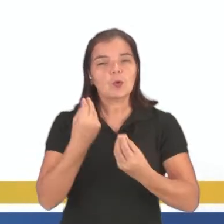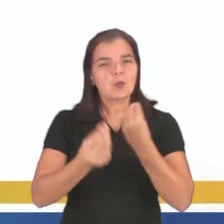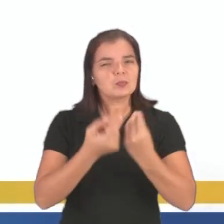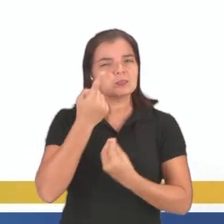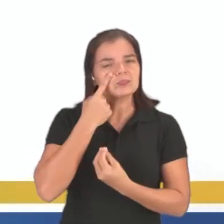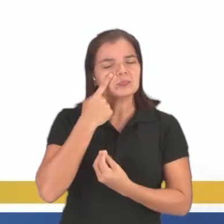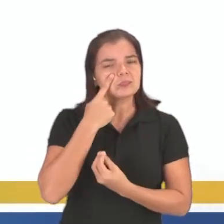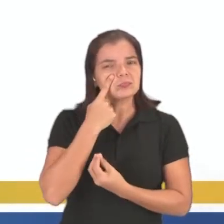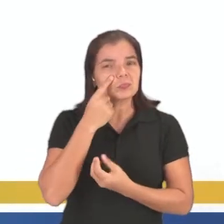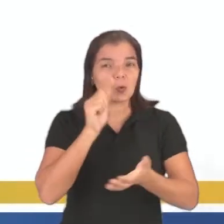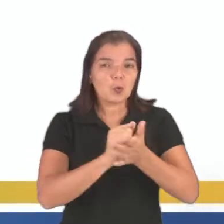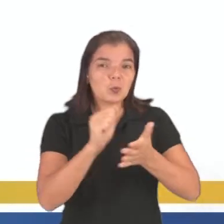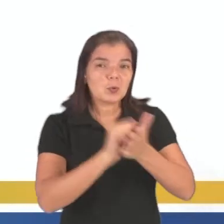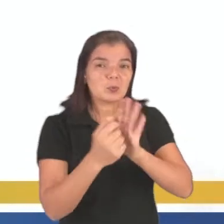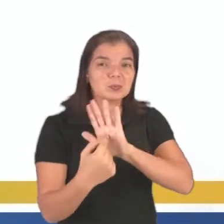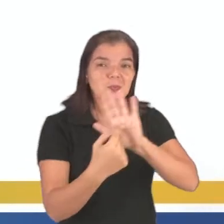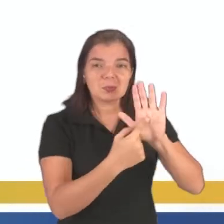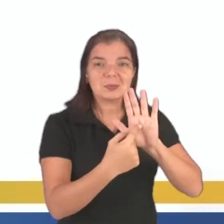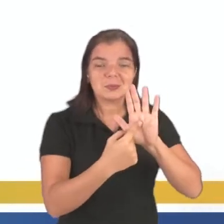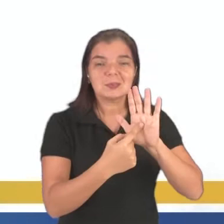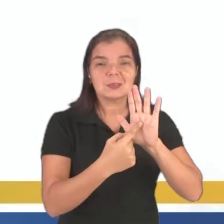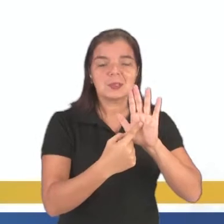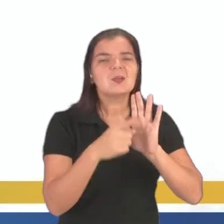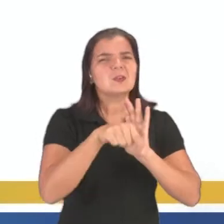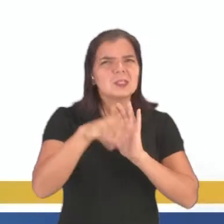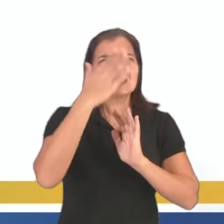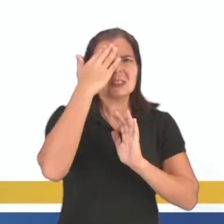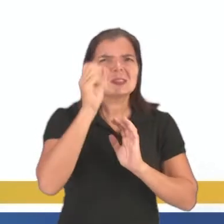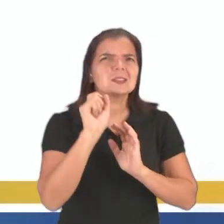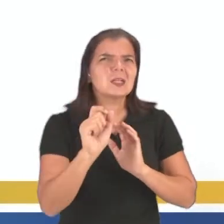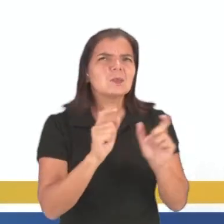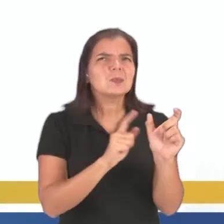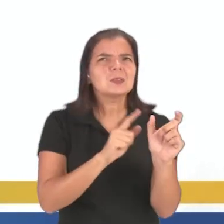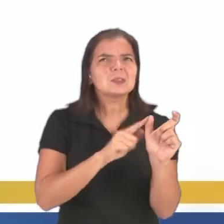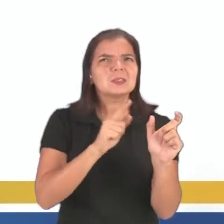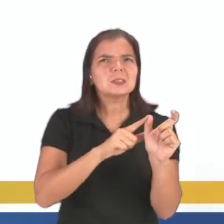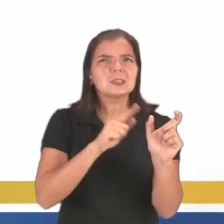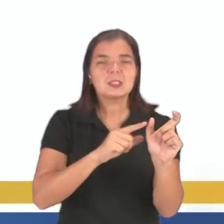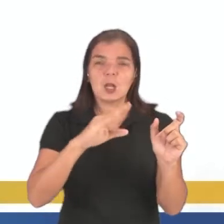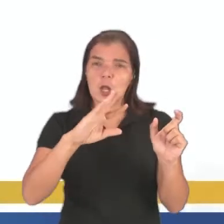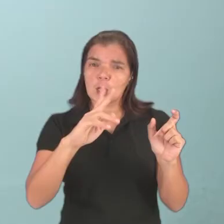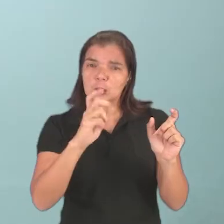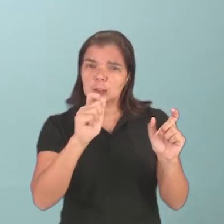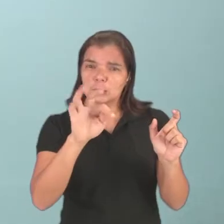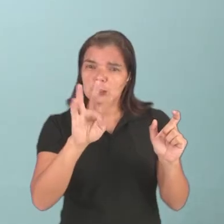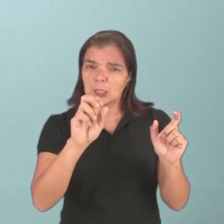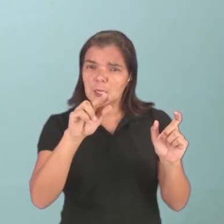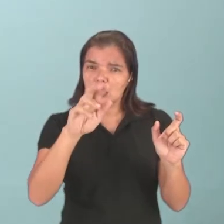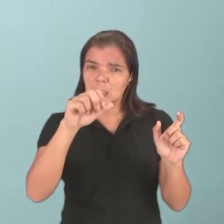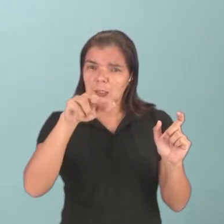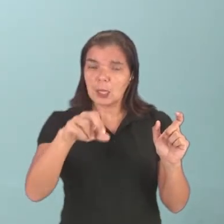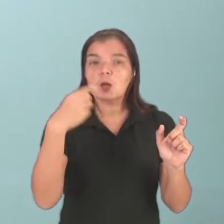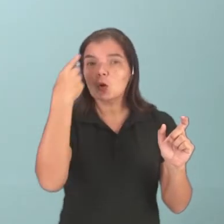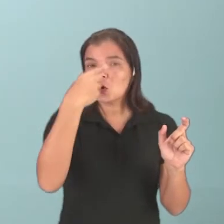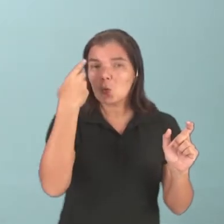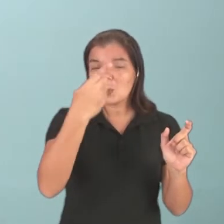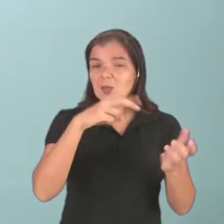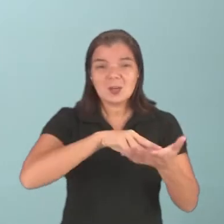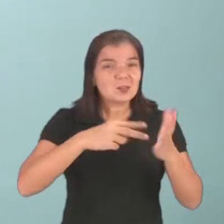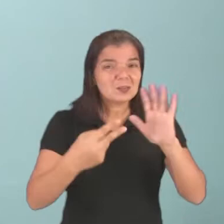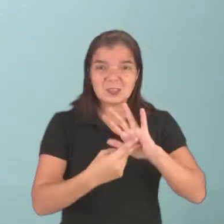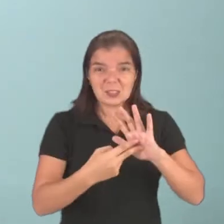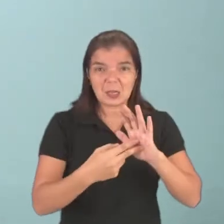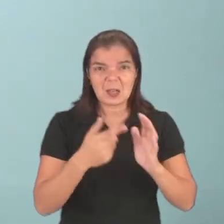prestem atenção no que ele publicou ali. Vocês sabem o significa a palavra chatear? Chatear em espanhol não tem o